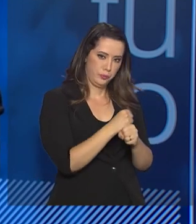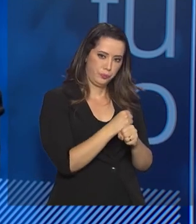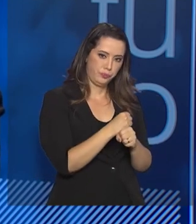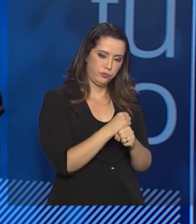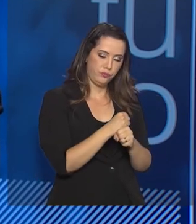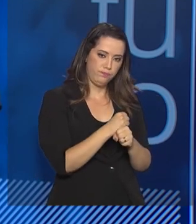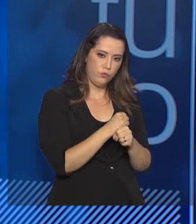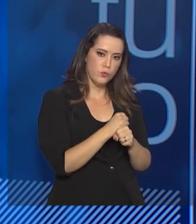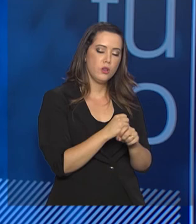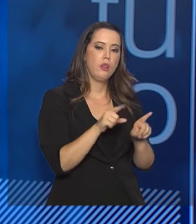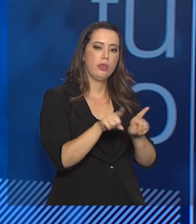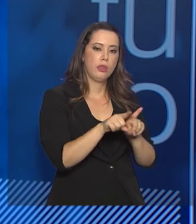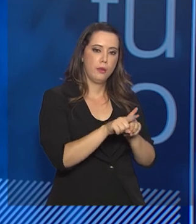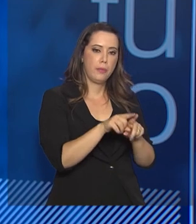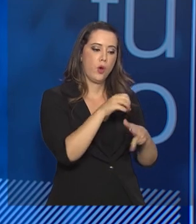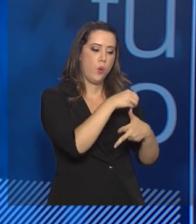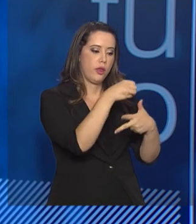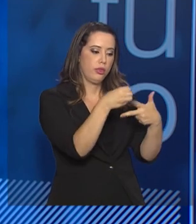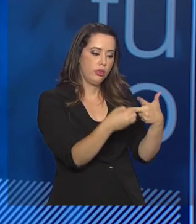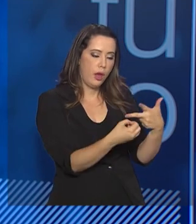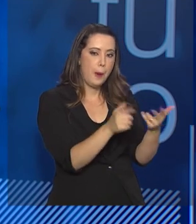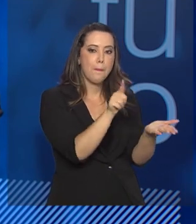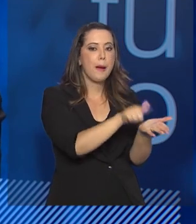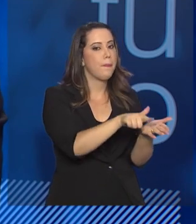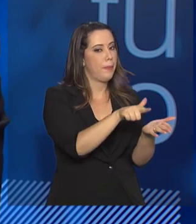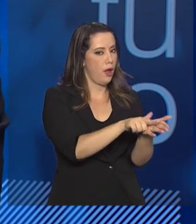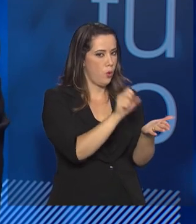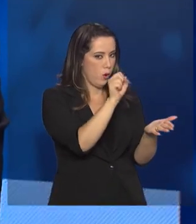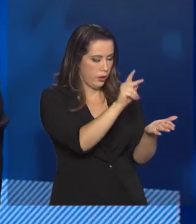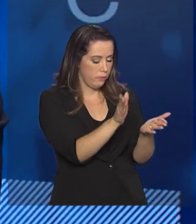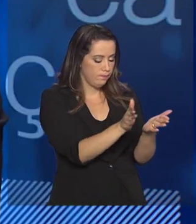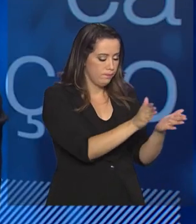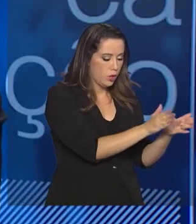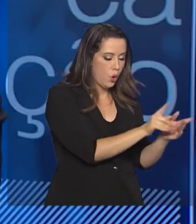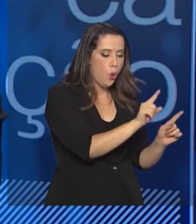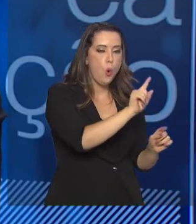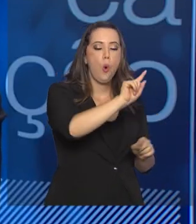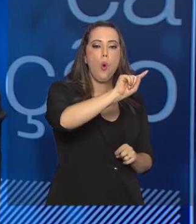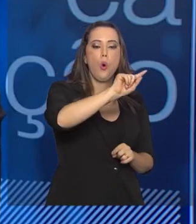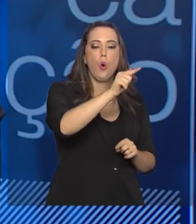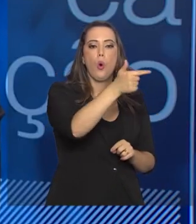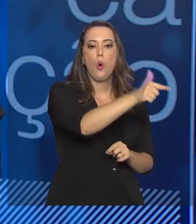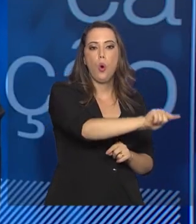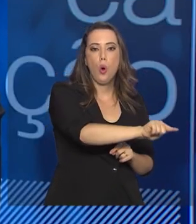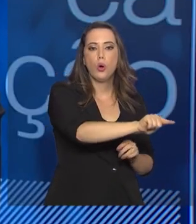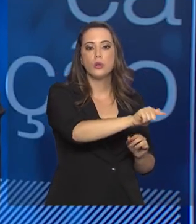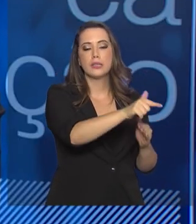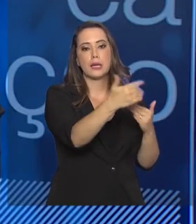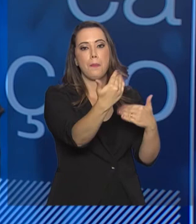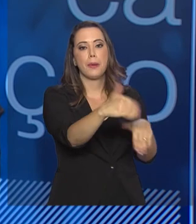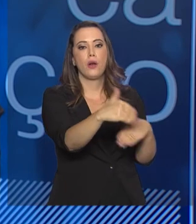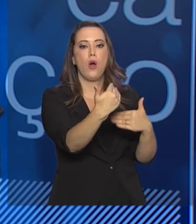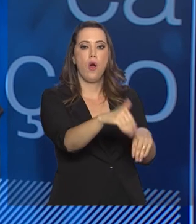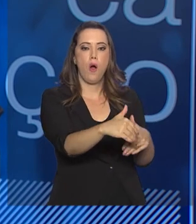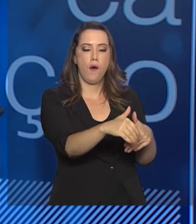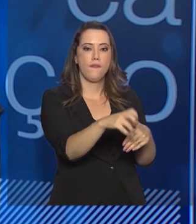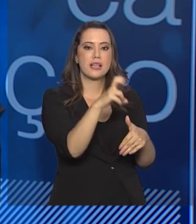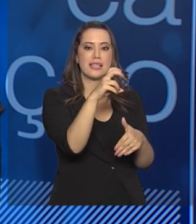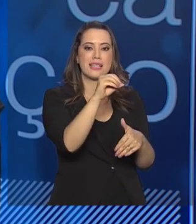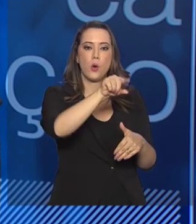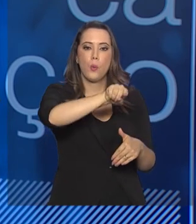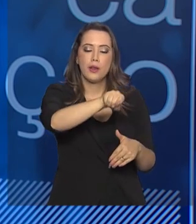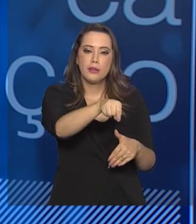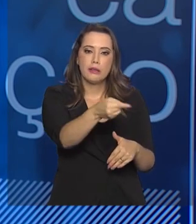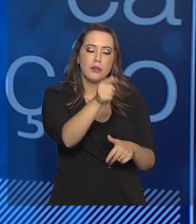além do Enem regular em papel, nós vamos ter mais uma prova, que será em outubro, que serão para 50 mil